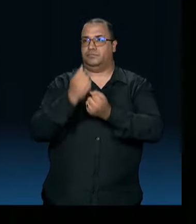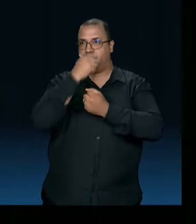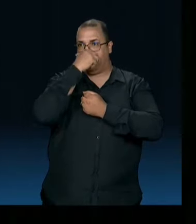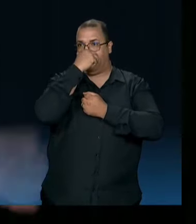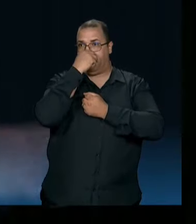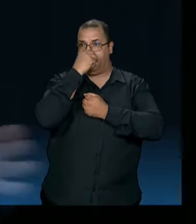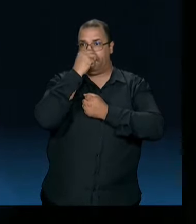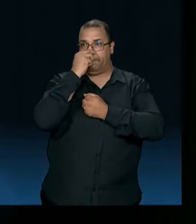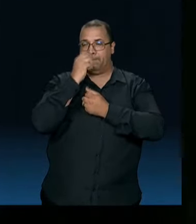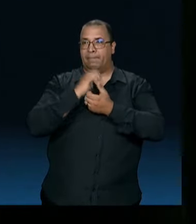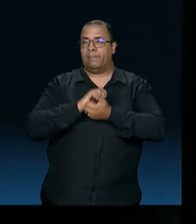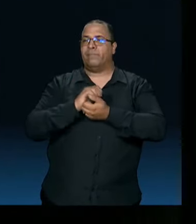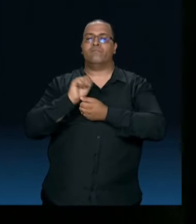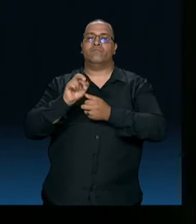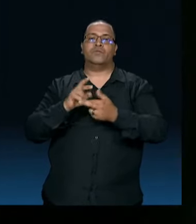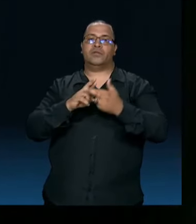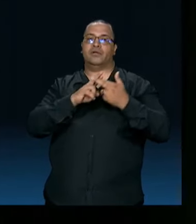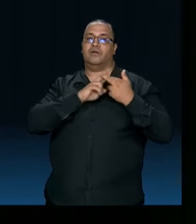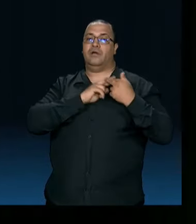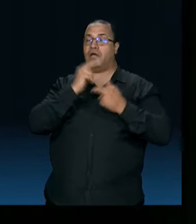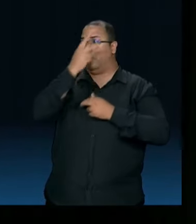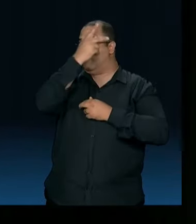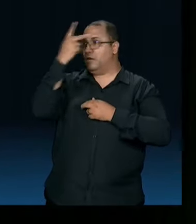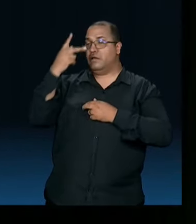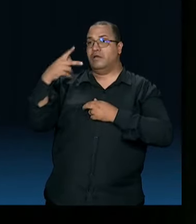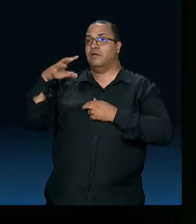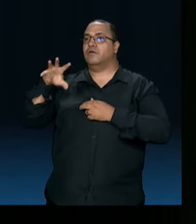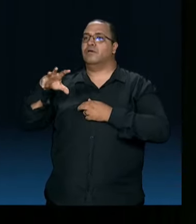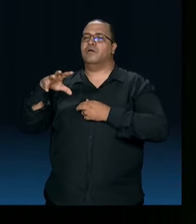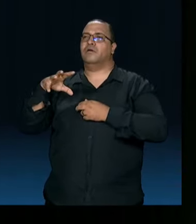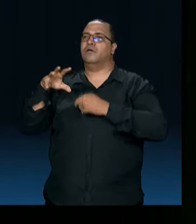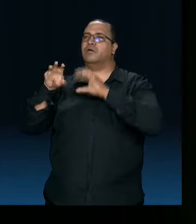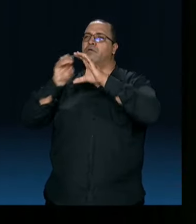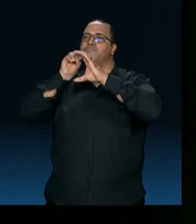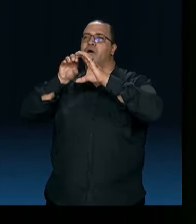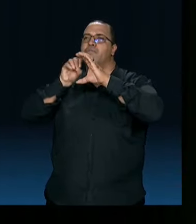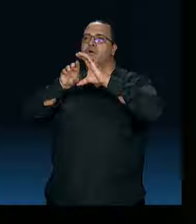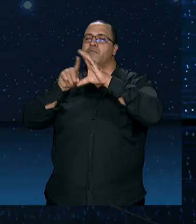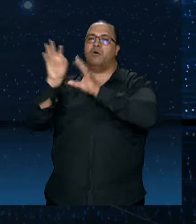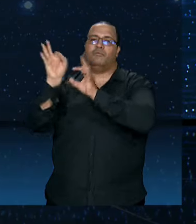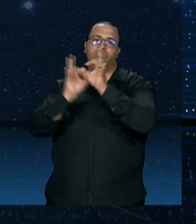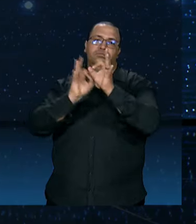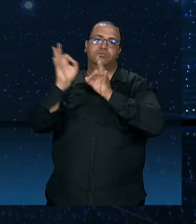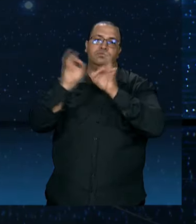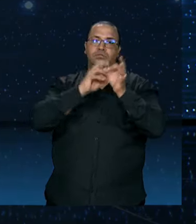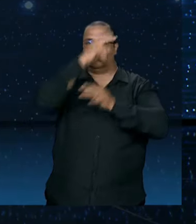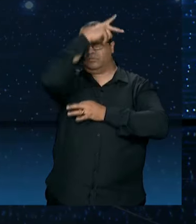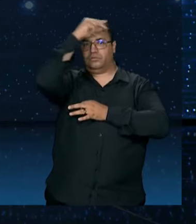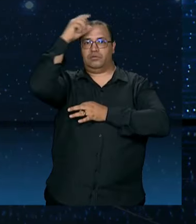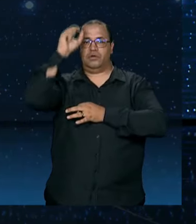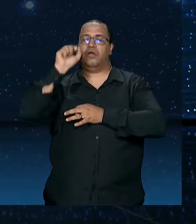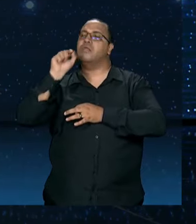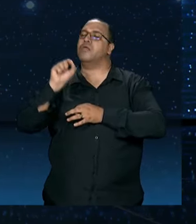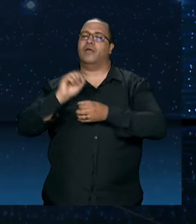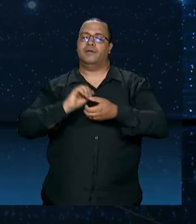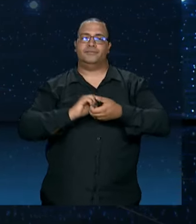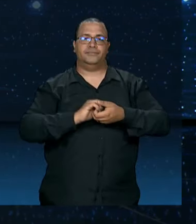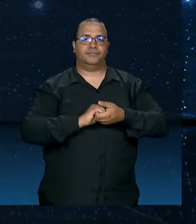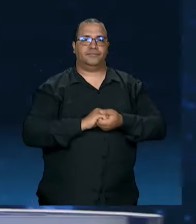De quem é a responsabilidade pelos semáforos, pela manutenção dos semáforos na cidade de São Paulo?